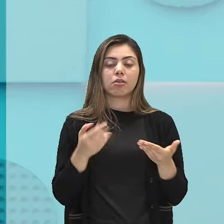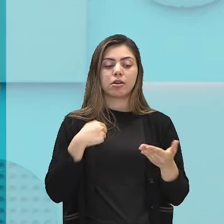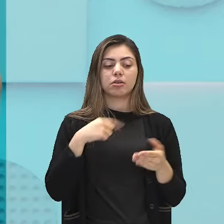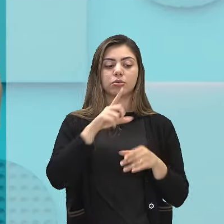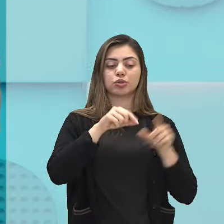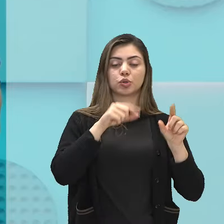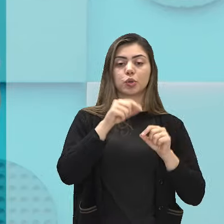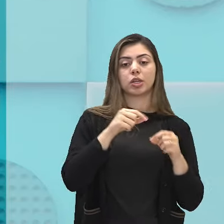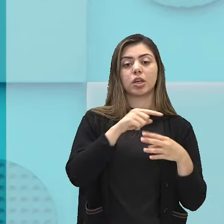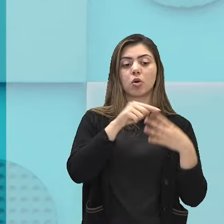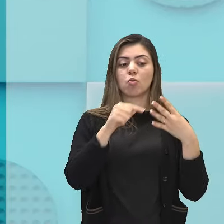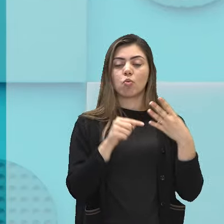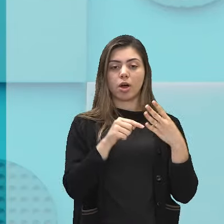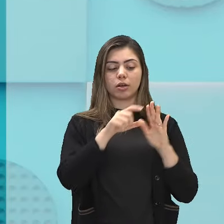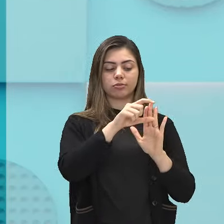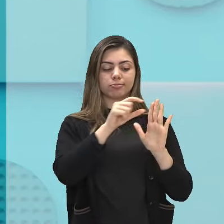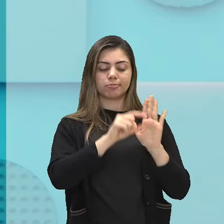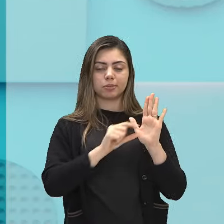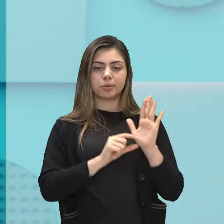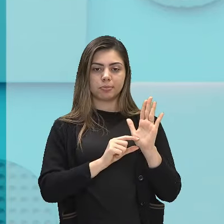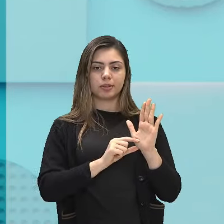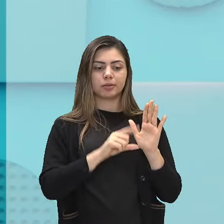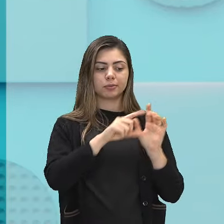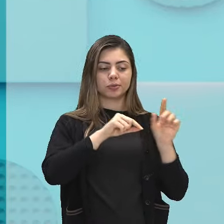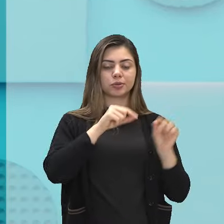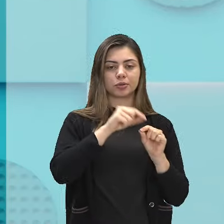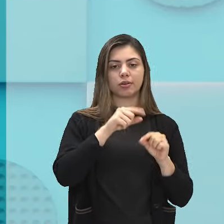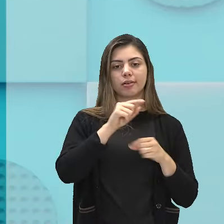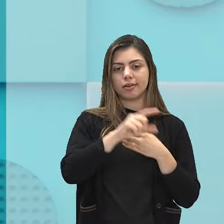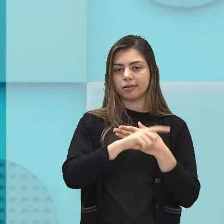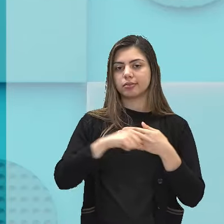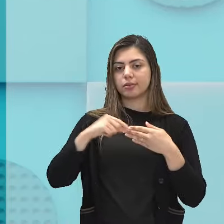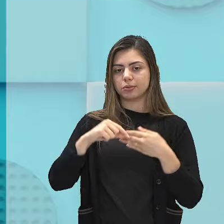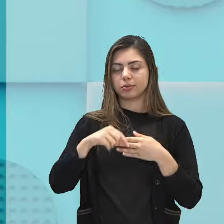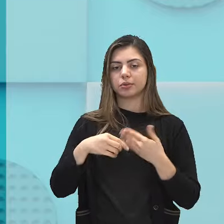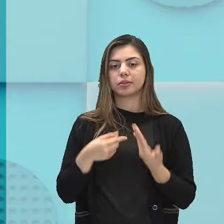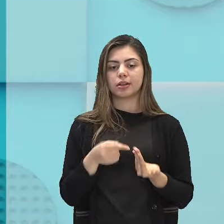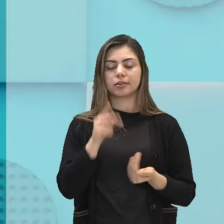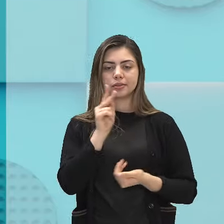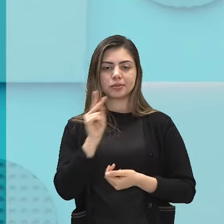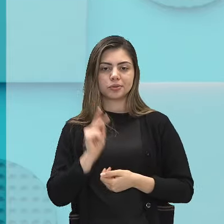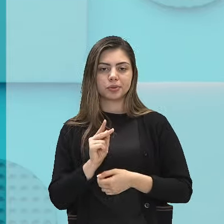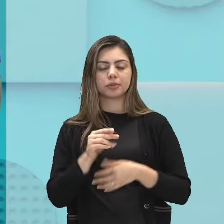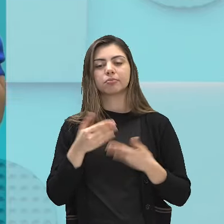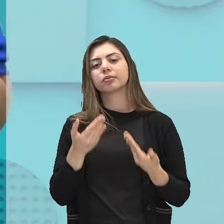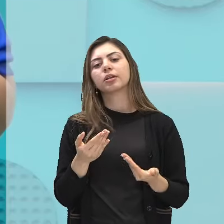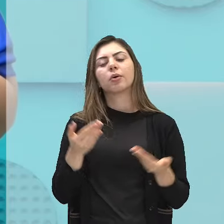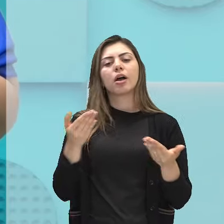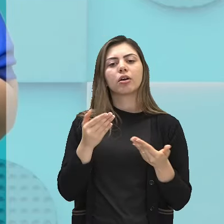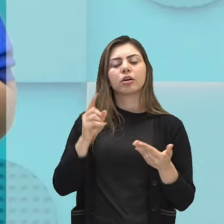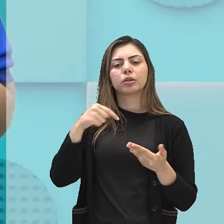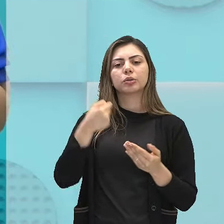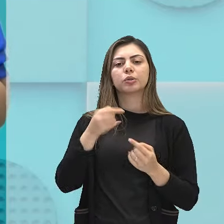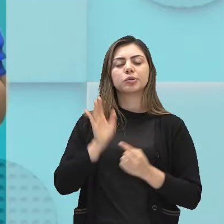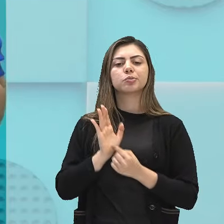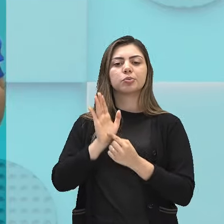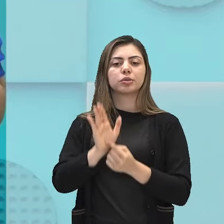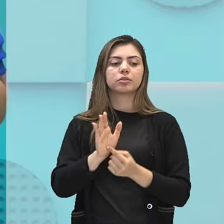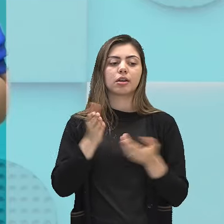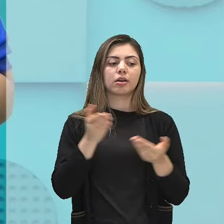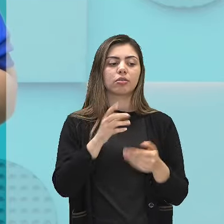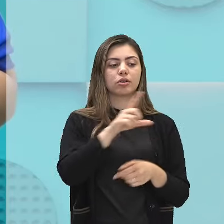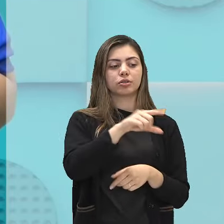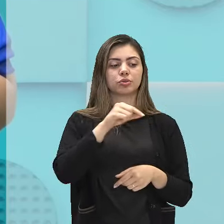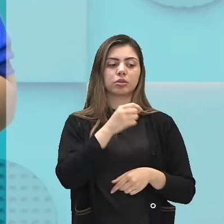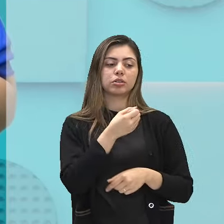quatro parágrafos do conto da autora e nós vamos especificar agora o parágrafo